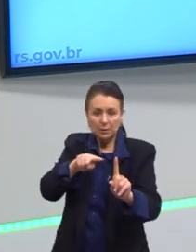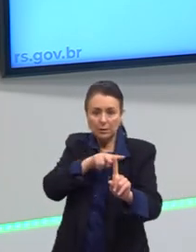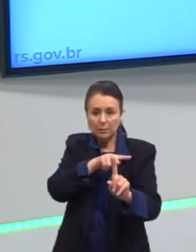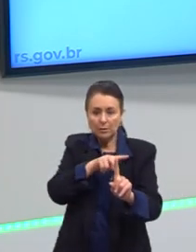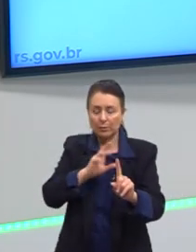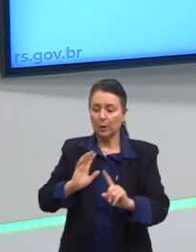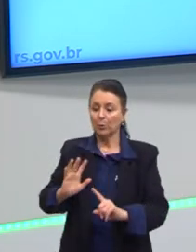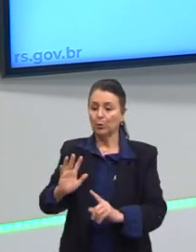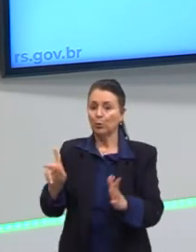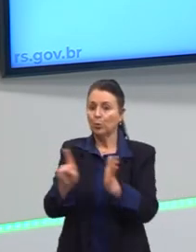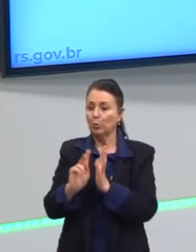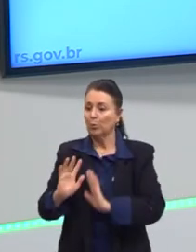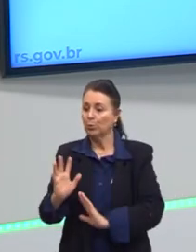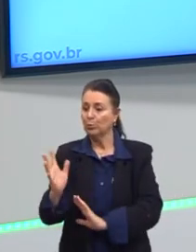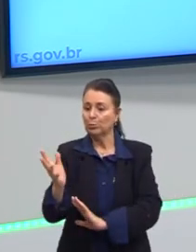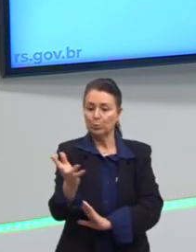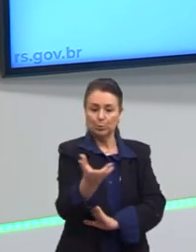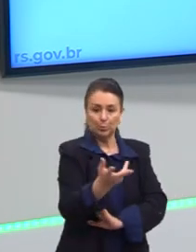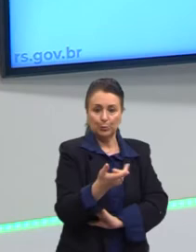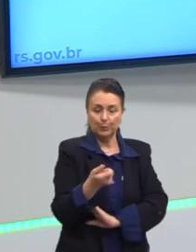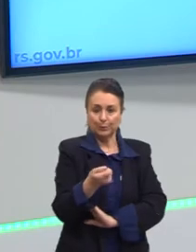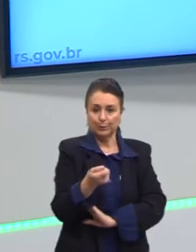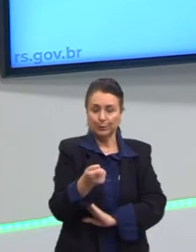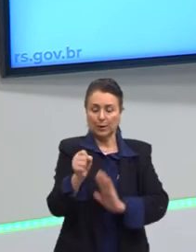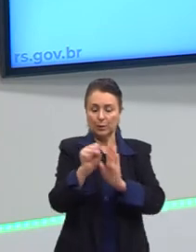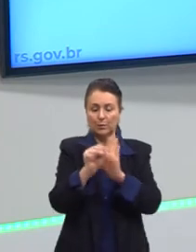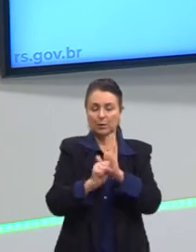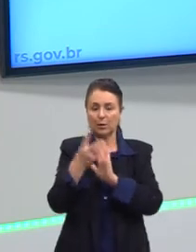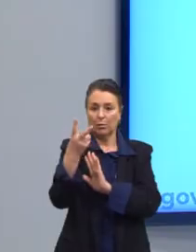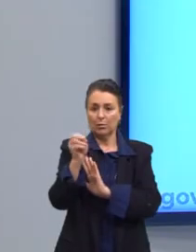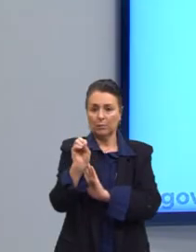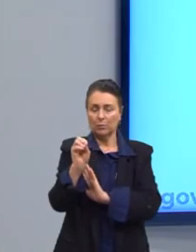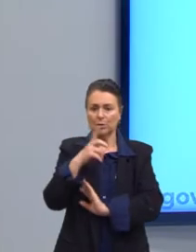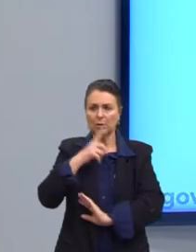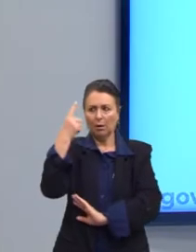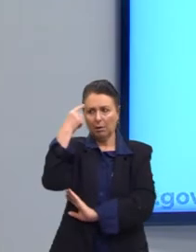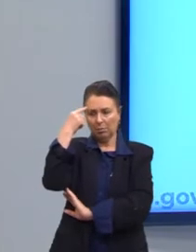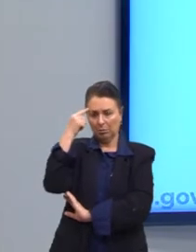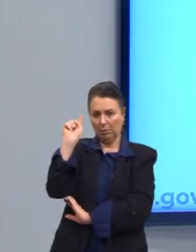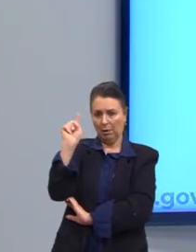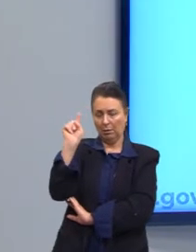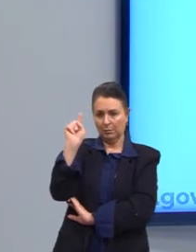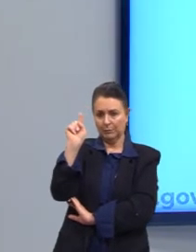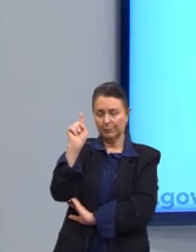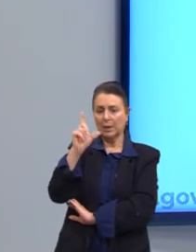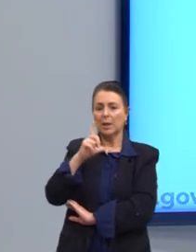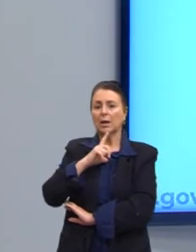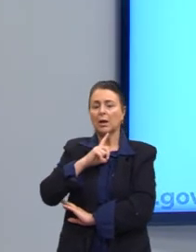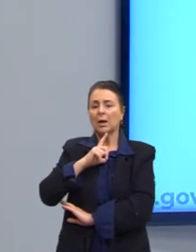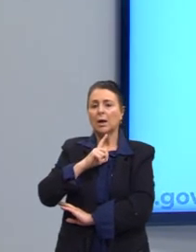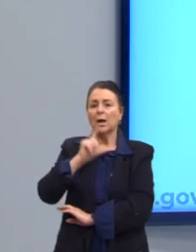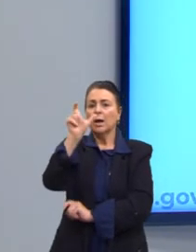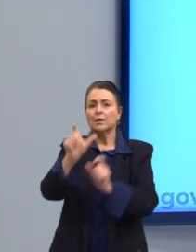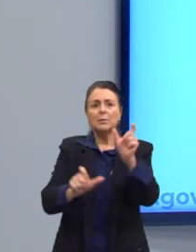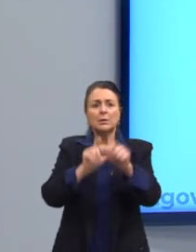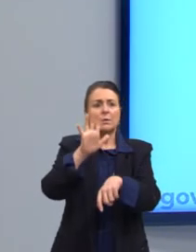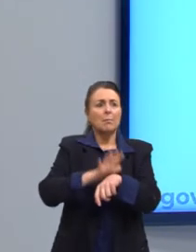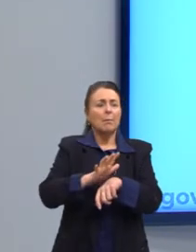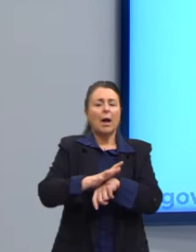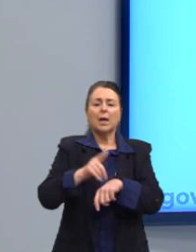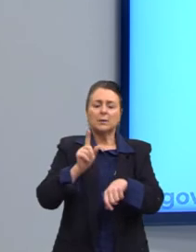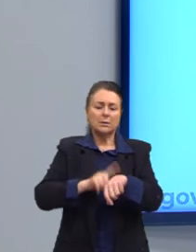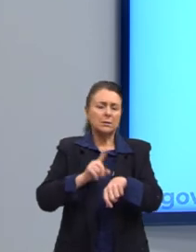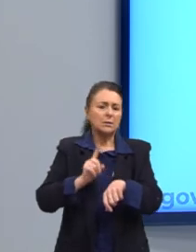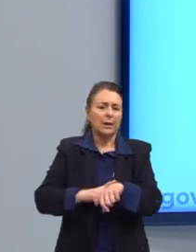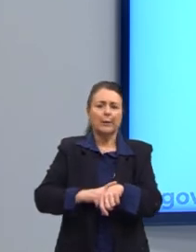consumo. No século XX, tinha essa ideia que com a automação as pessoas teriam muito mais tempo livre para consumir,